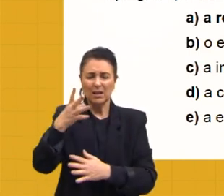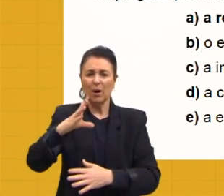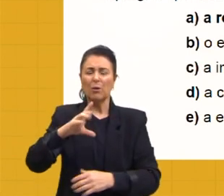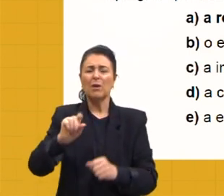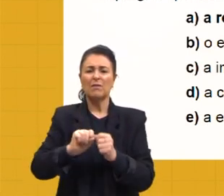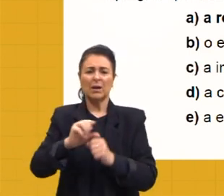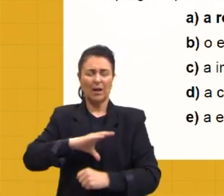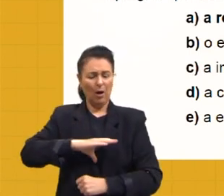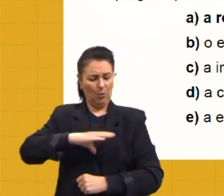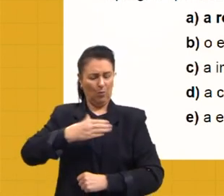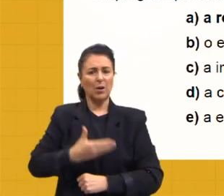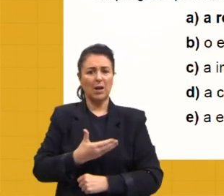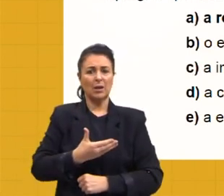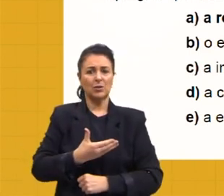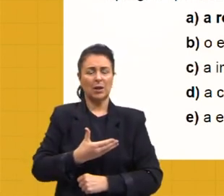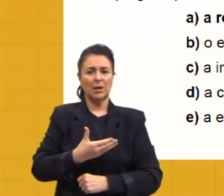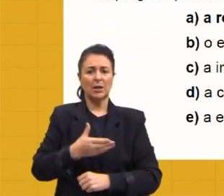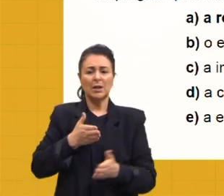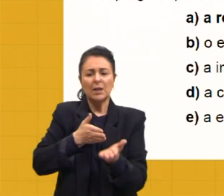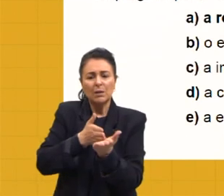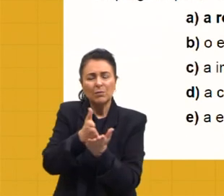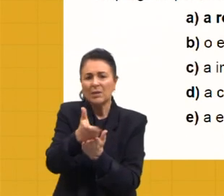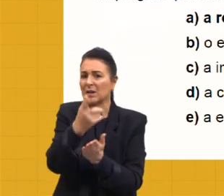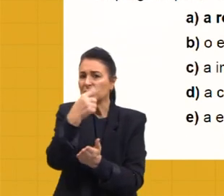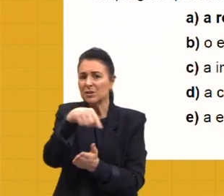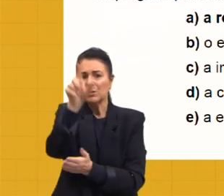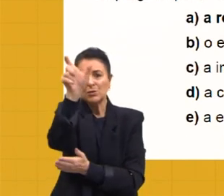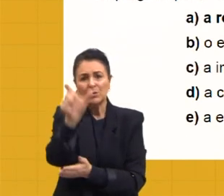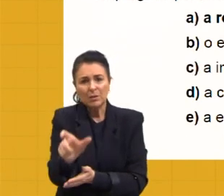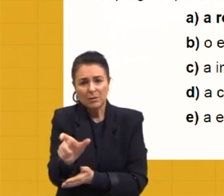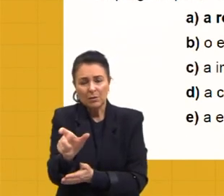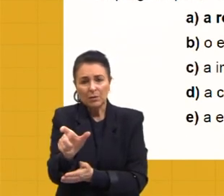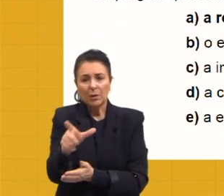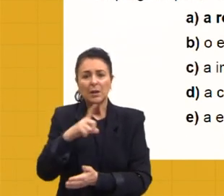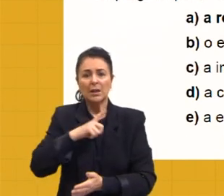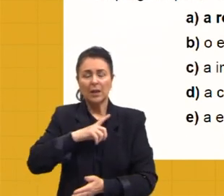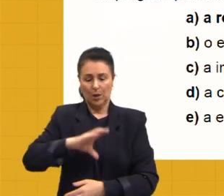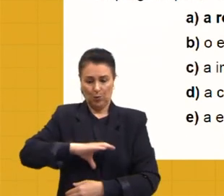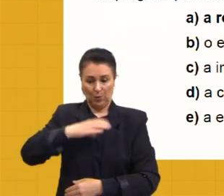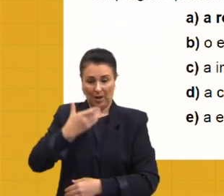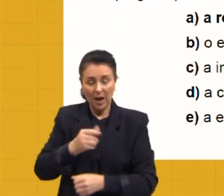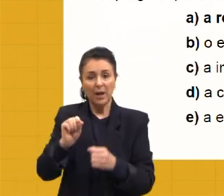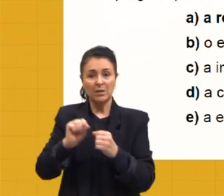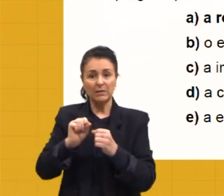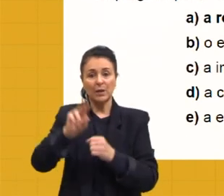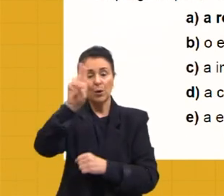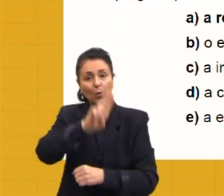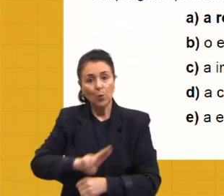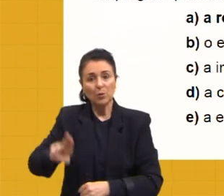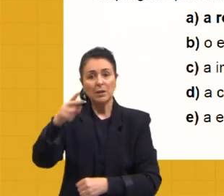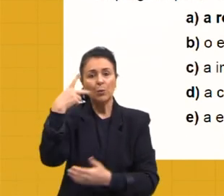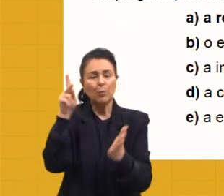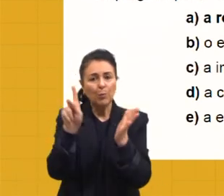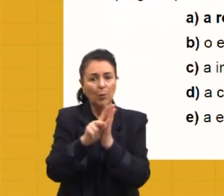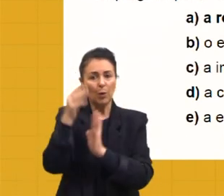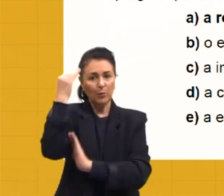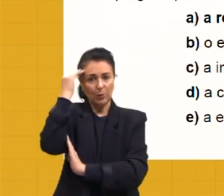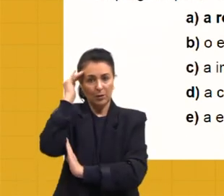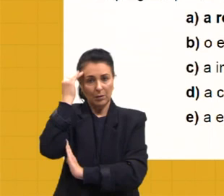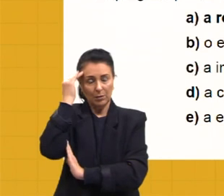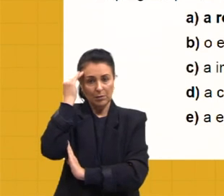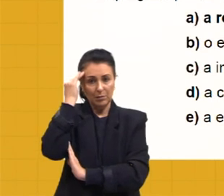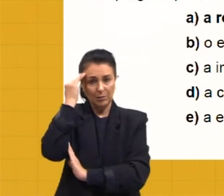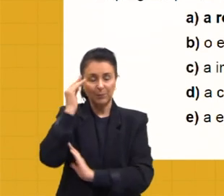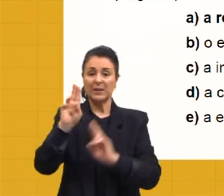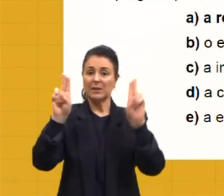de serviço a si mesmo, sem a direção de outros. Tem coragem de fazer uso do teu próprio entendimento. Tal é o